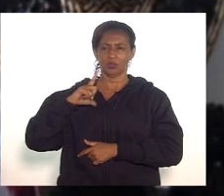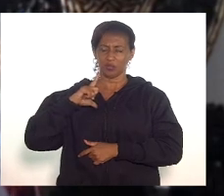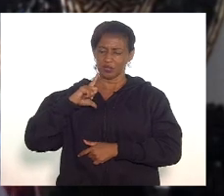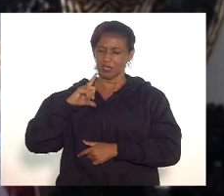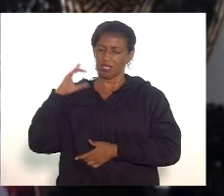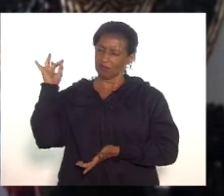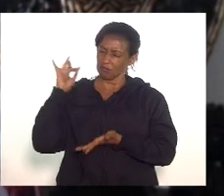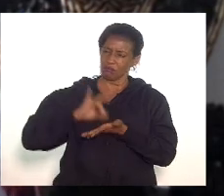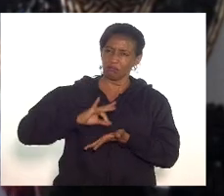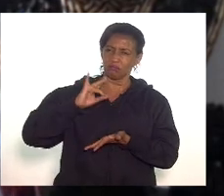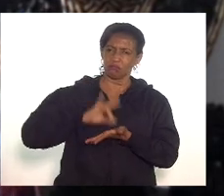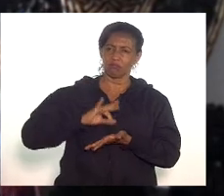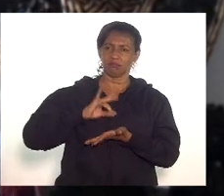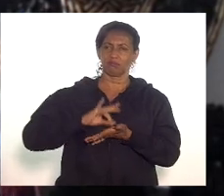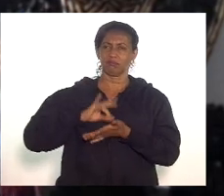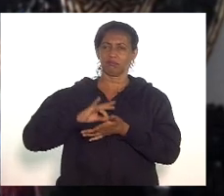fato,